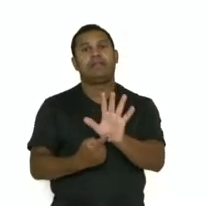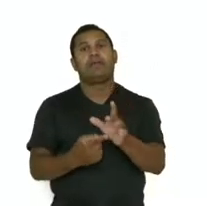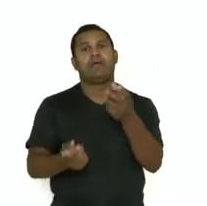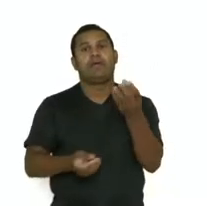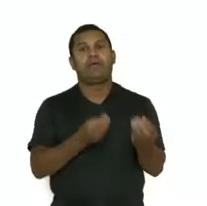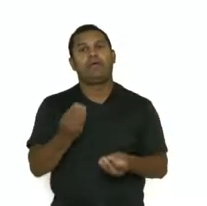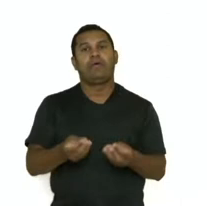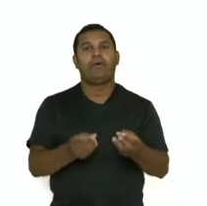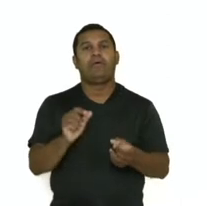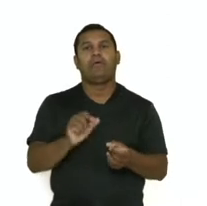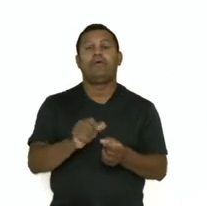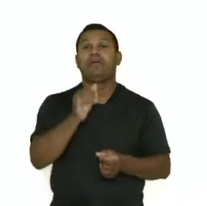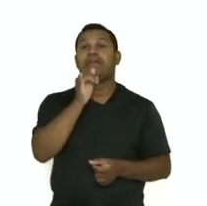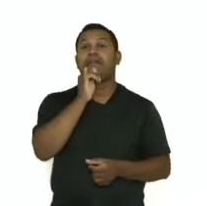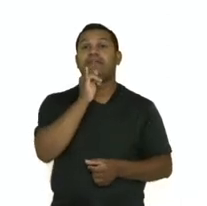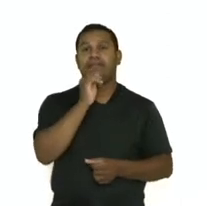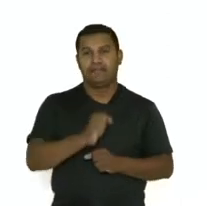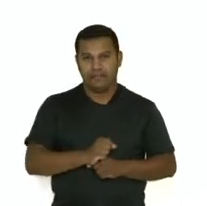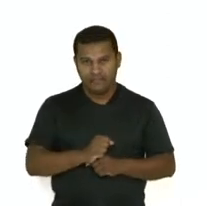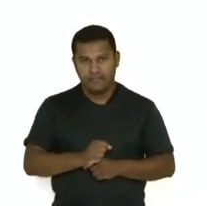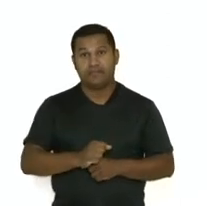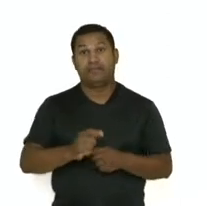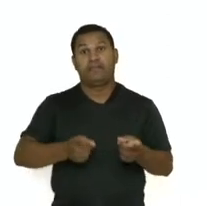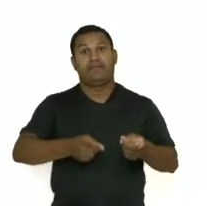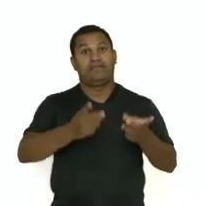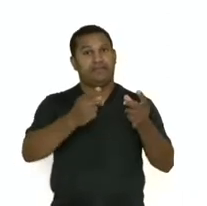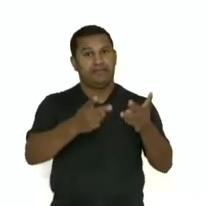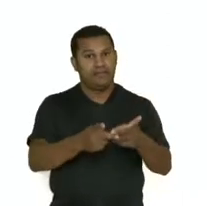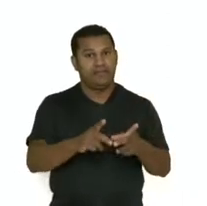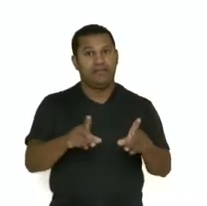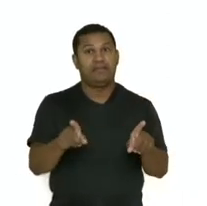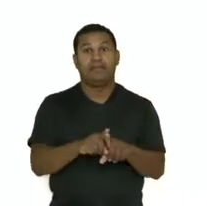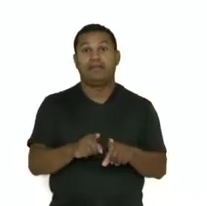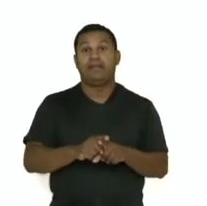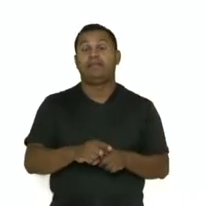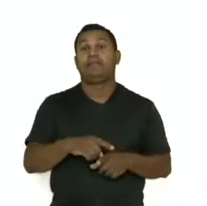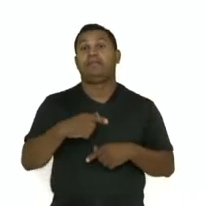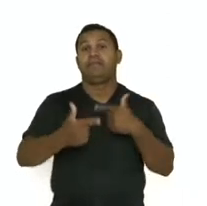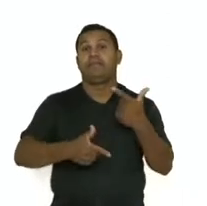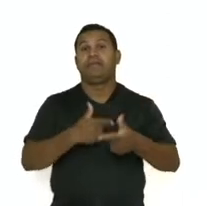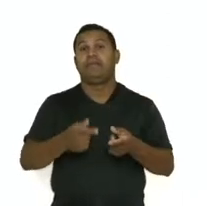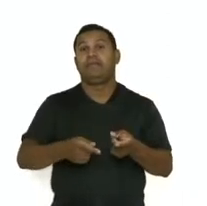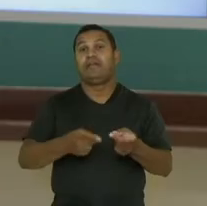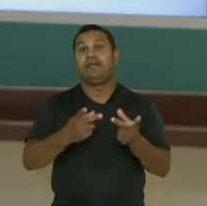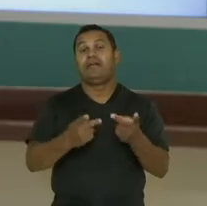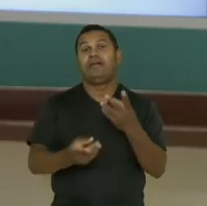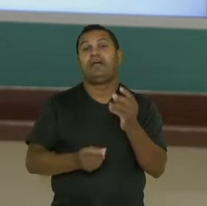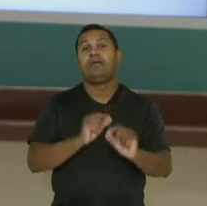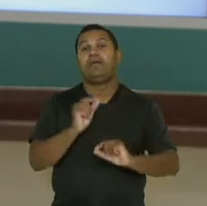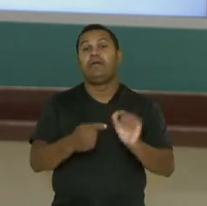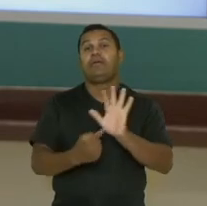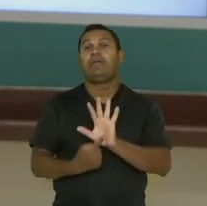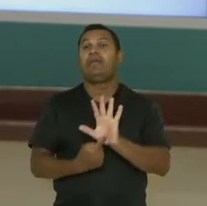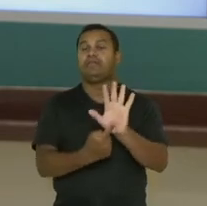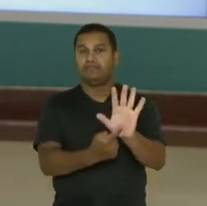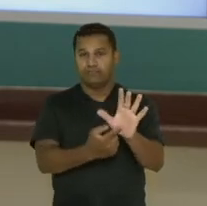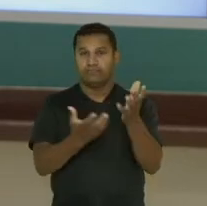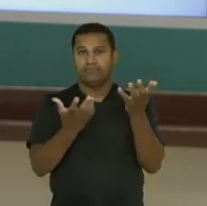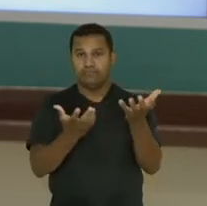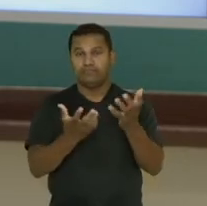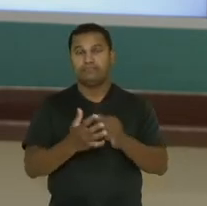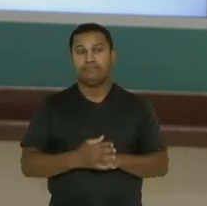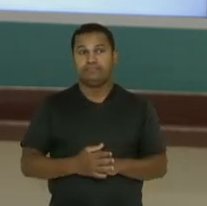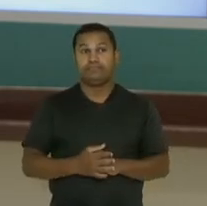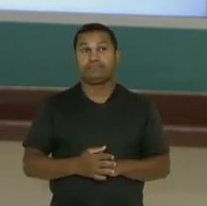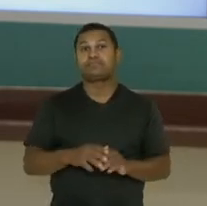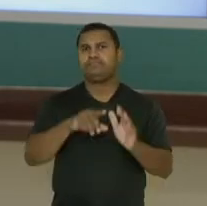público, que tipo de produtos e serviços ela vai oferecer. Olha a quantidade de coisa. Para isso deve fazer